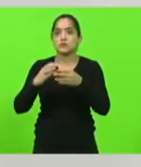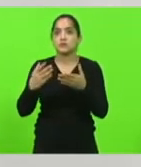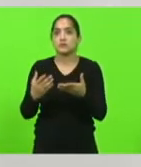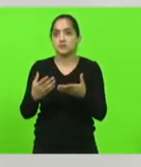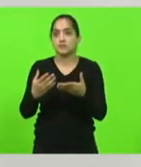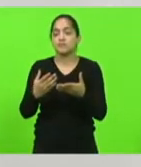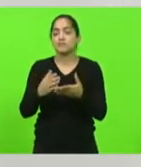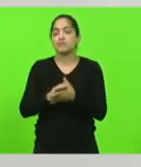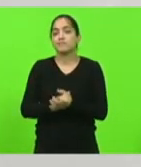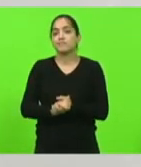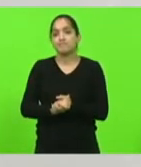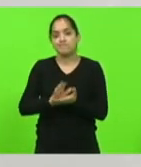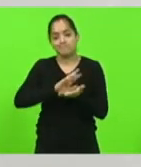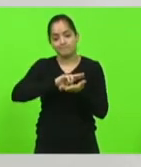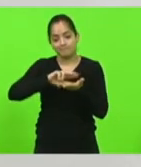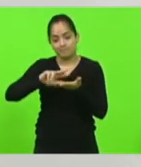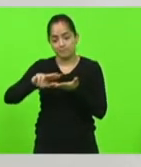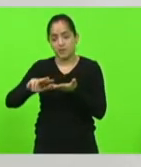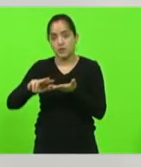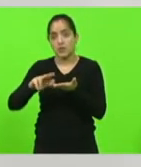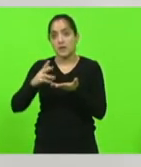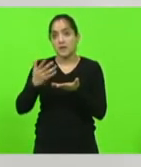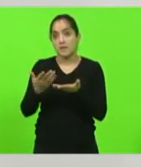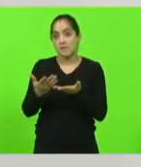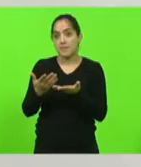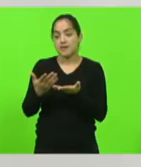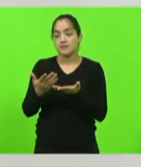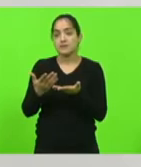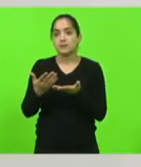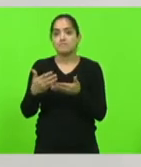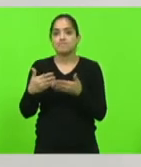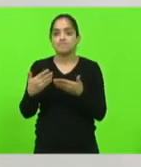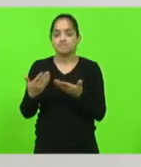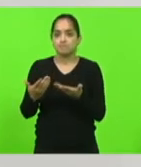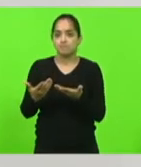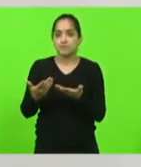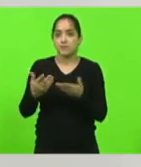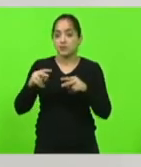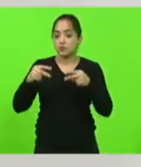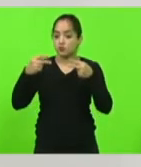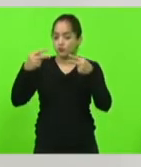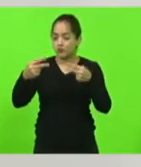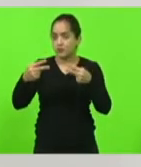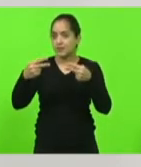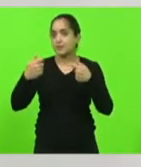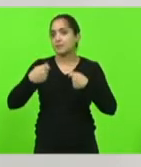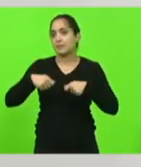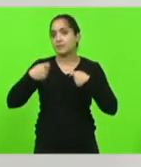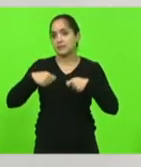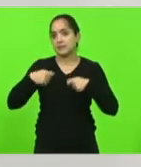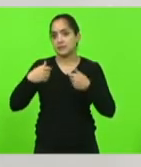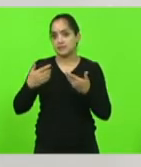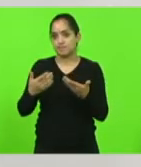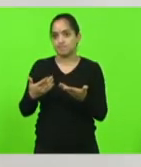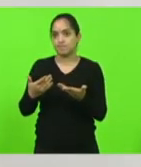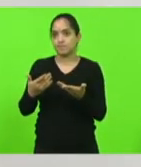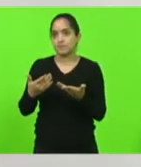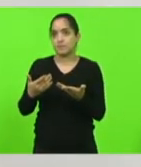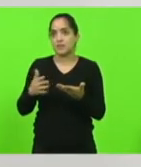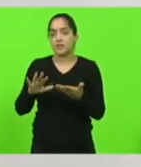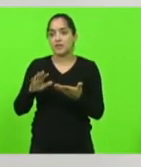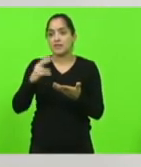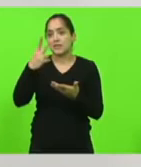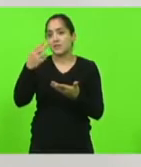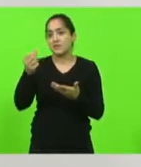e assim por diante mas é insustentável não duplicar um trecho da rodovia que tem 26 mil